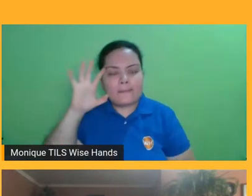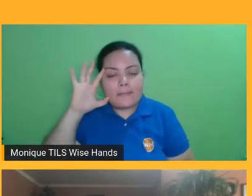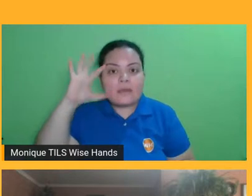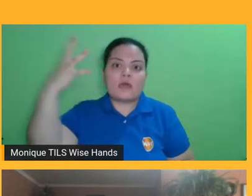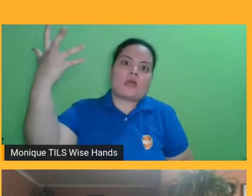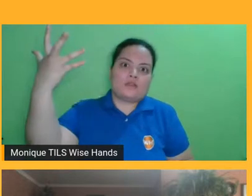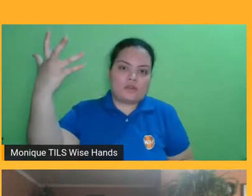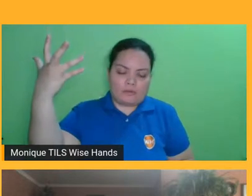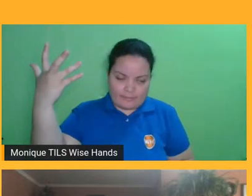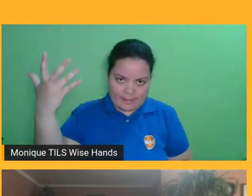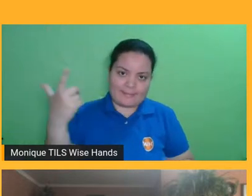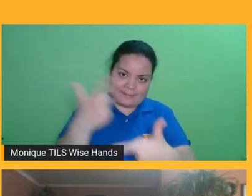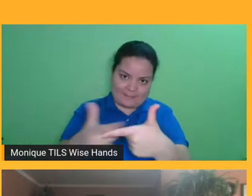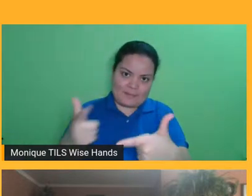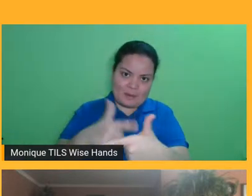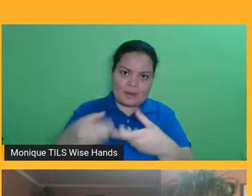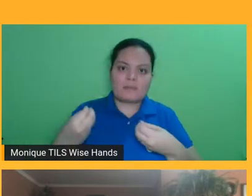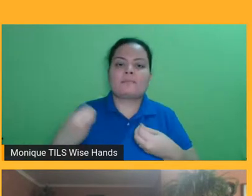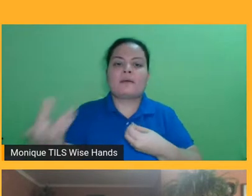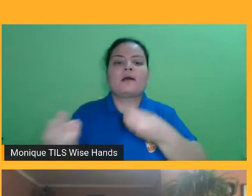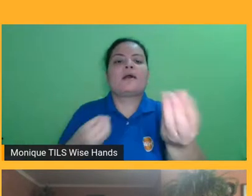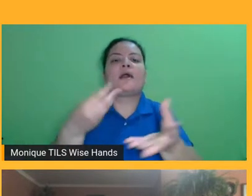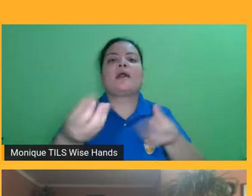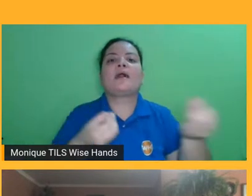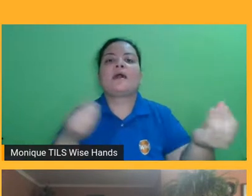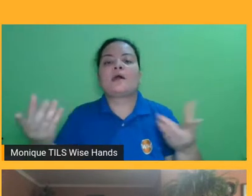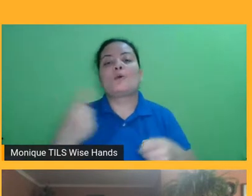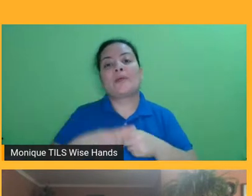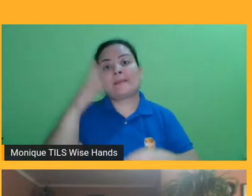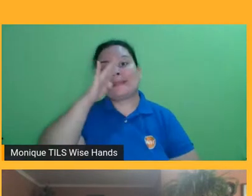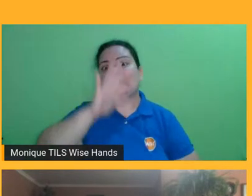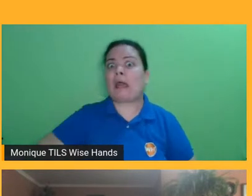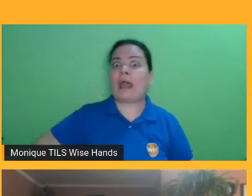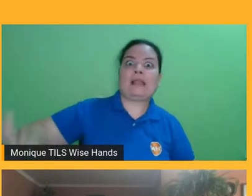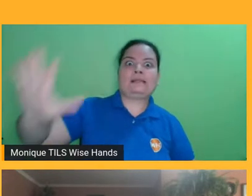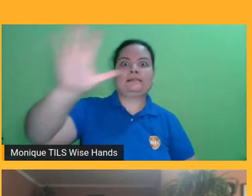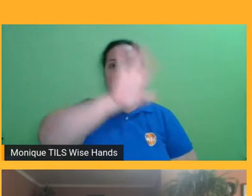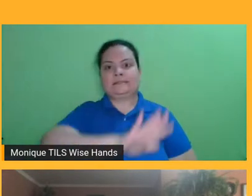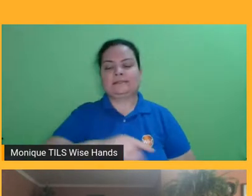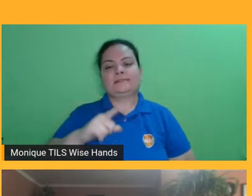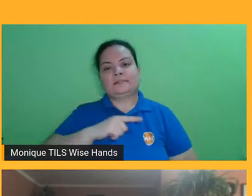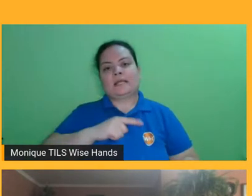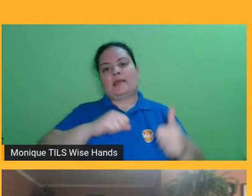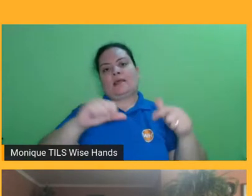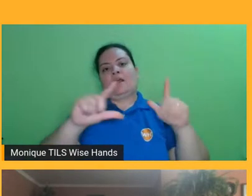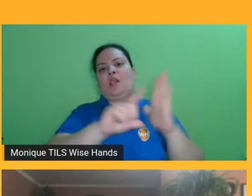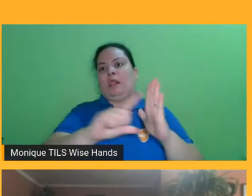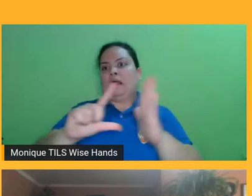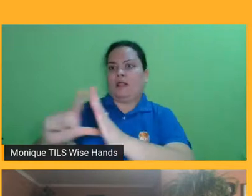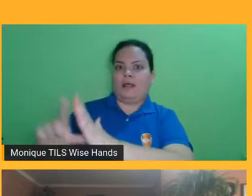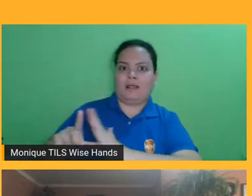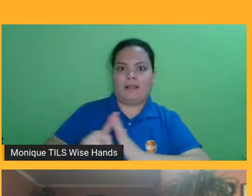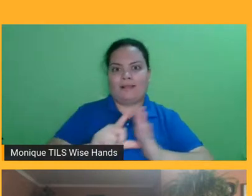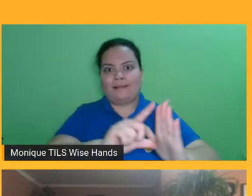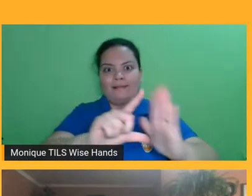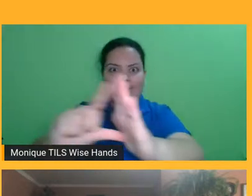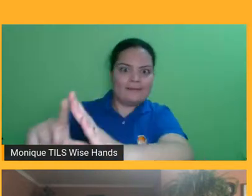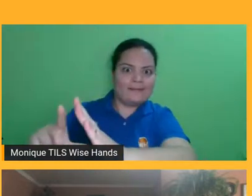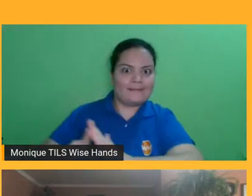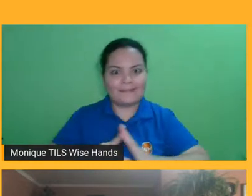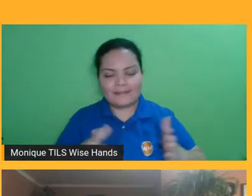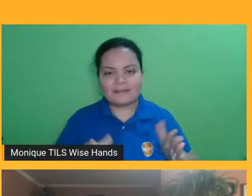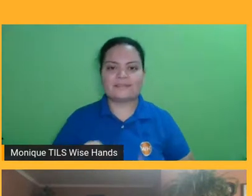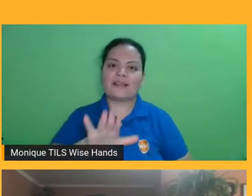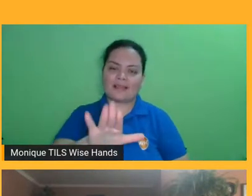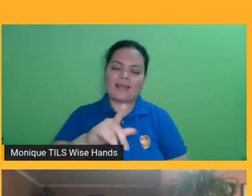gigante, com pouquíssimas livrarias, então livro físico, para chegar em certas regiões do país, mesmo com